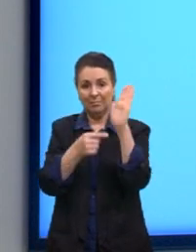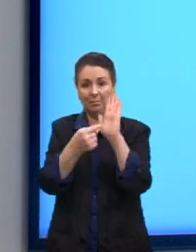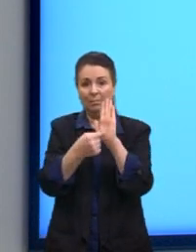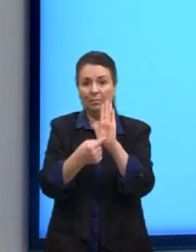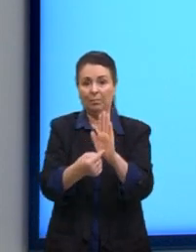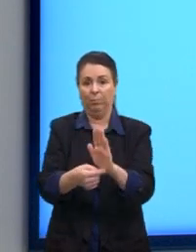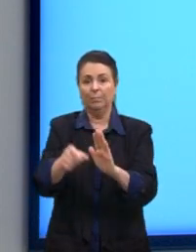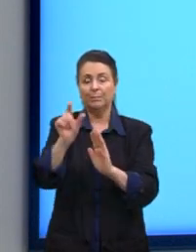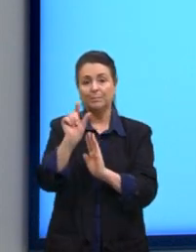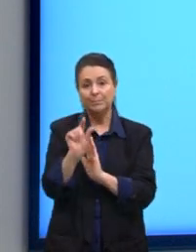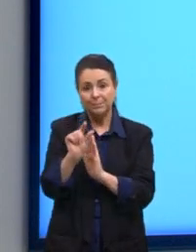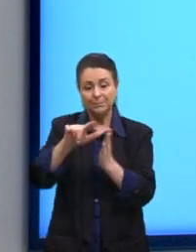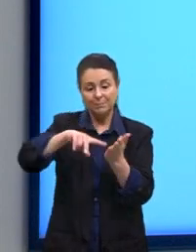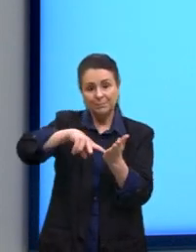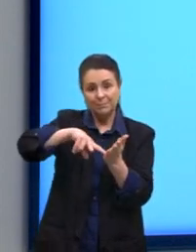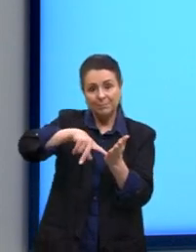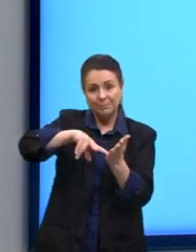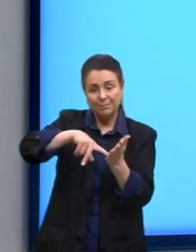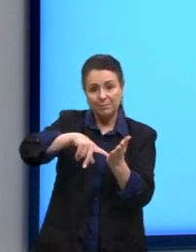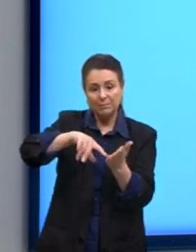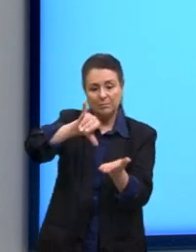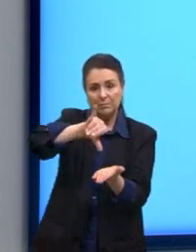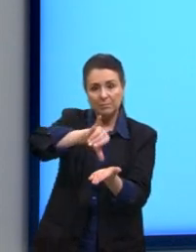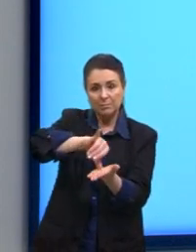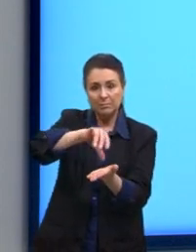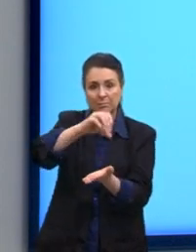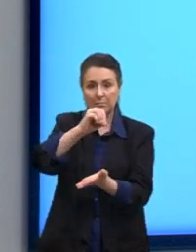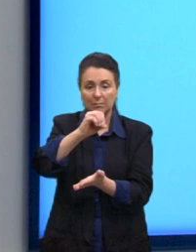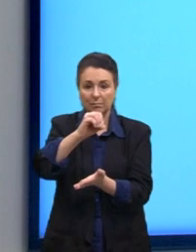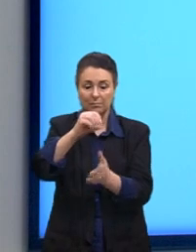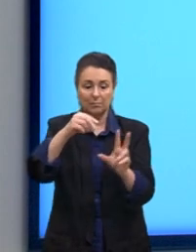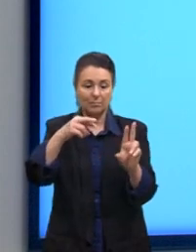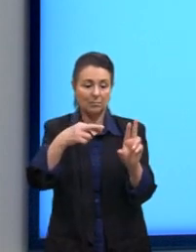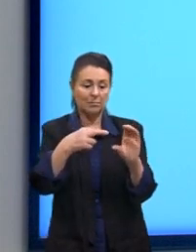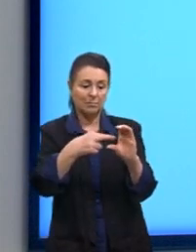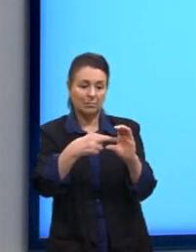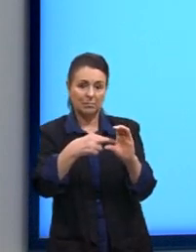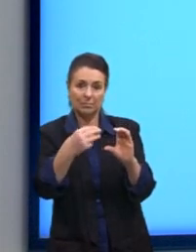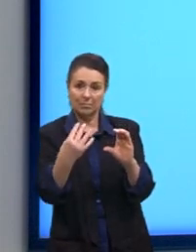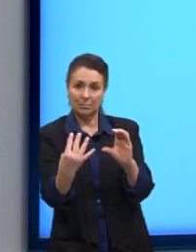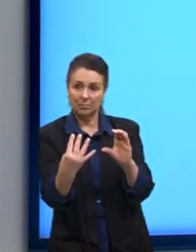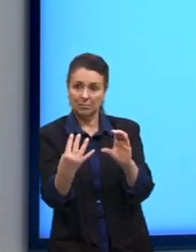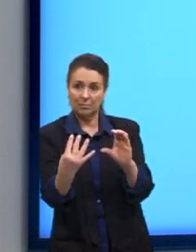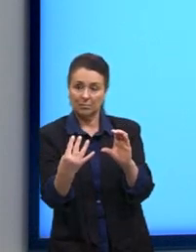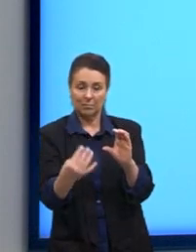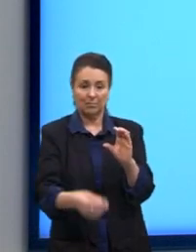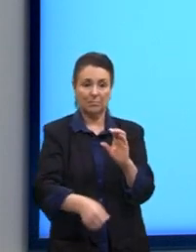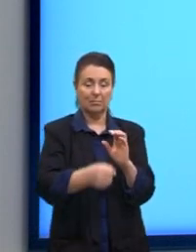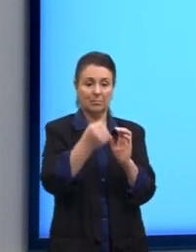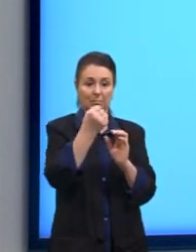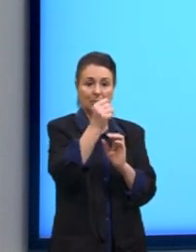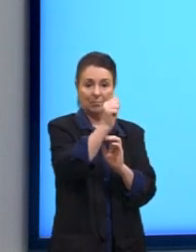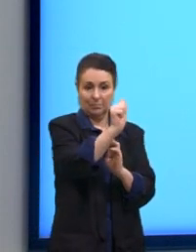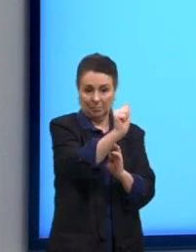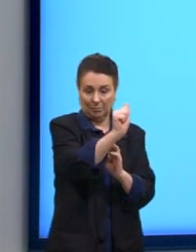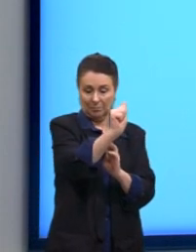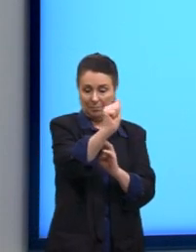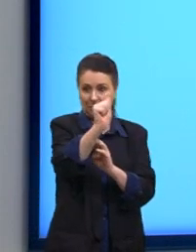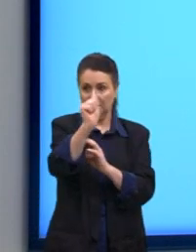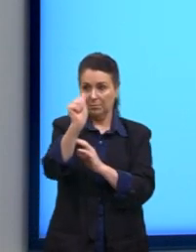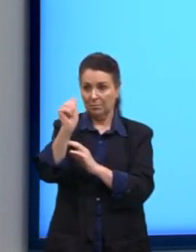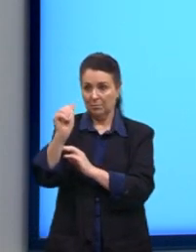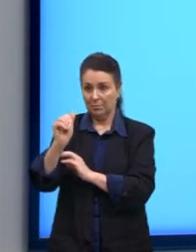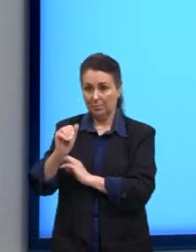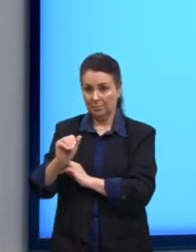E quando ela tem o centro em 0 e o raio igual a 4, ela passa pelo ponto A e passa